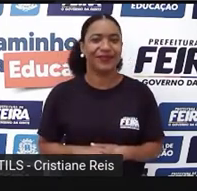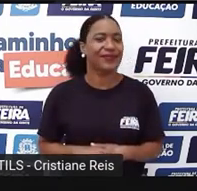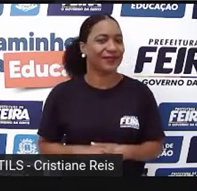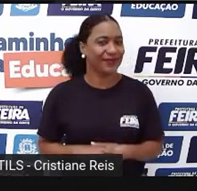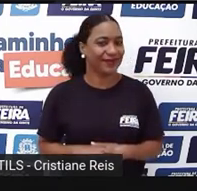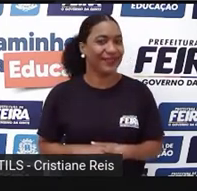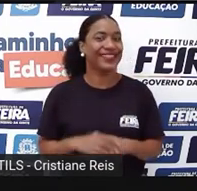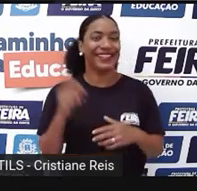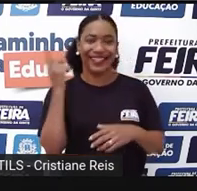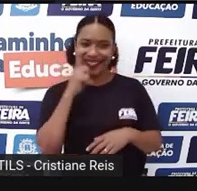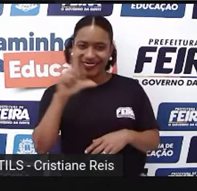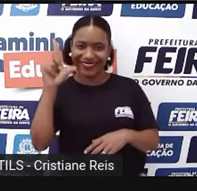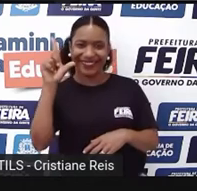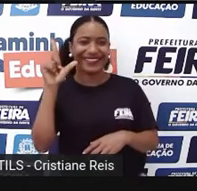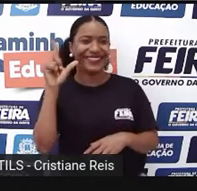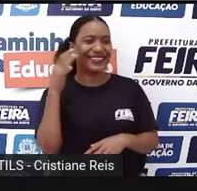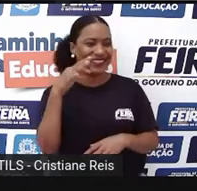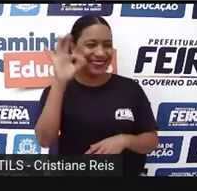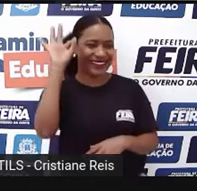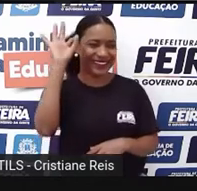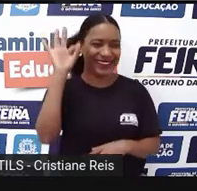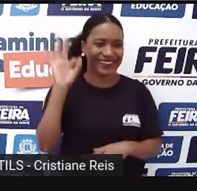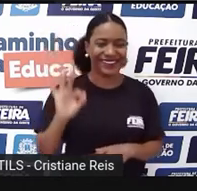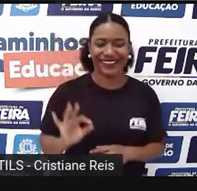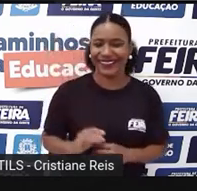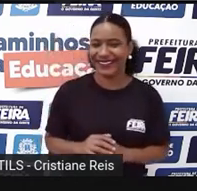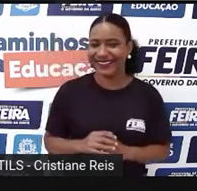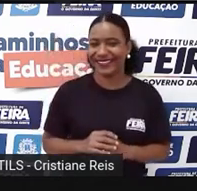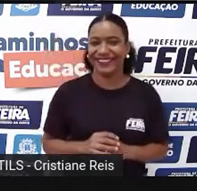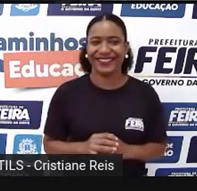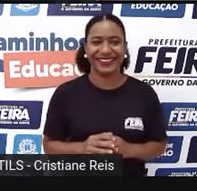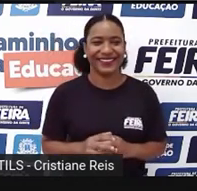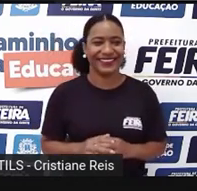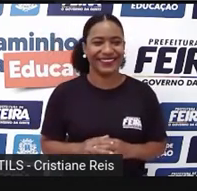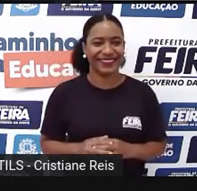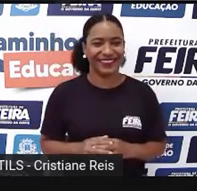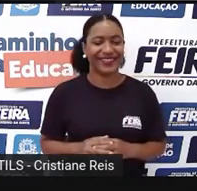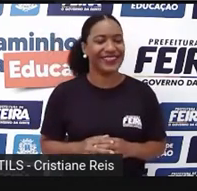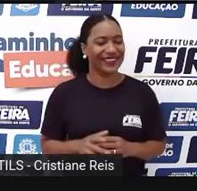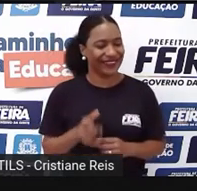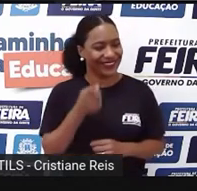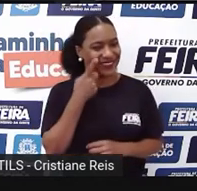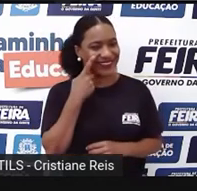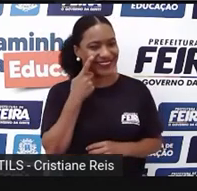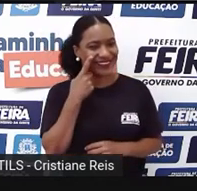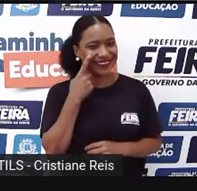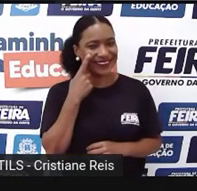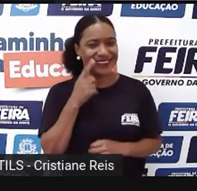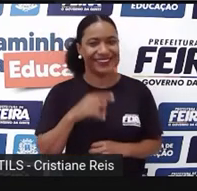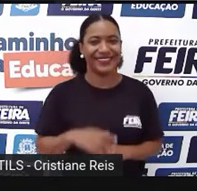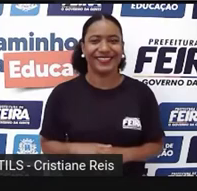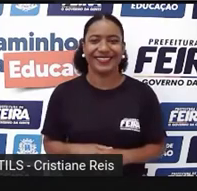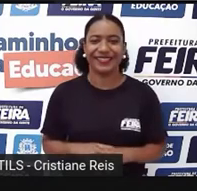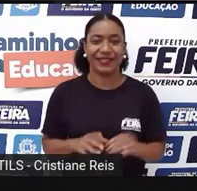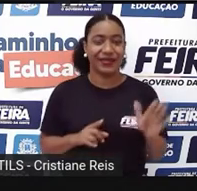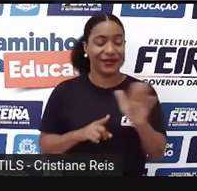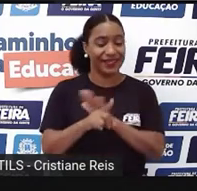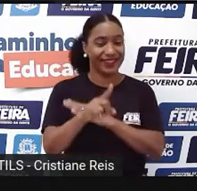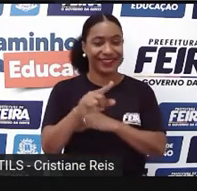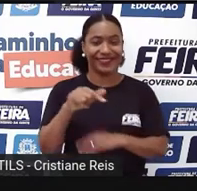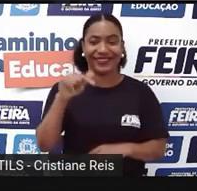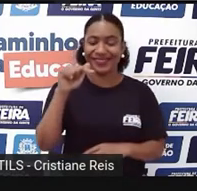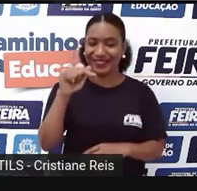Esperar Yes, yes 200 points Let's go Number